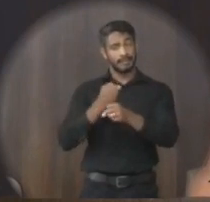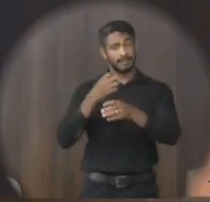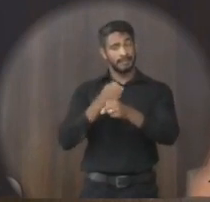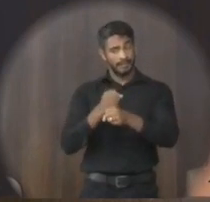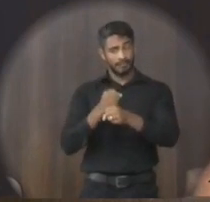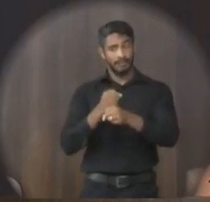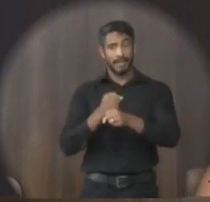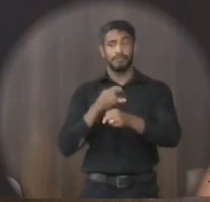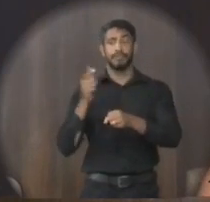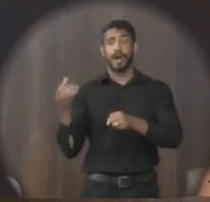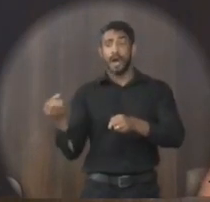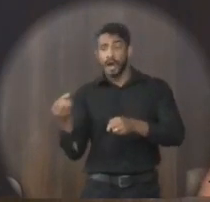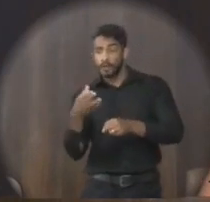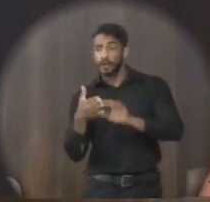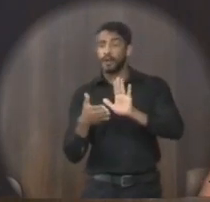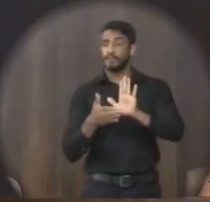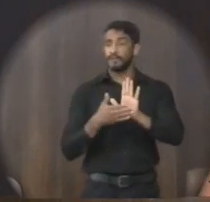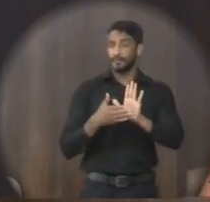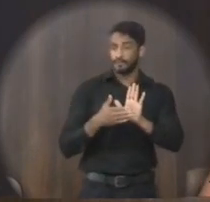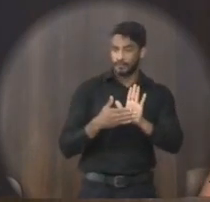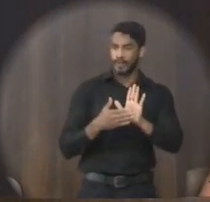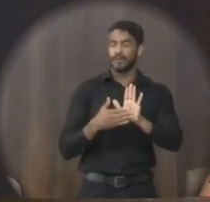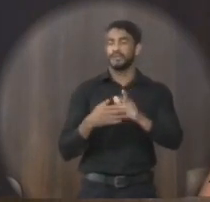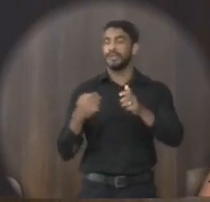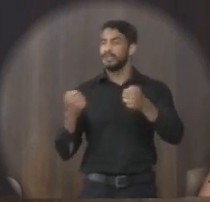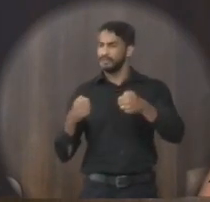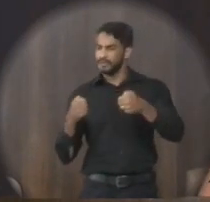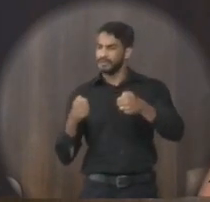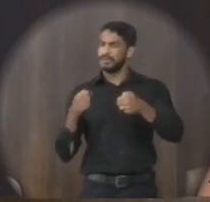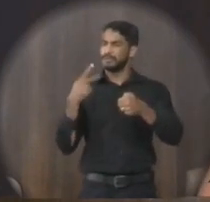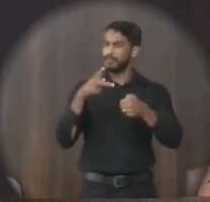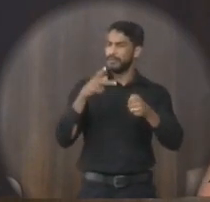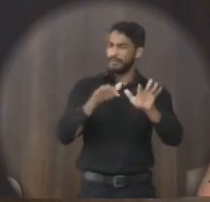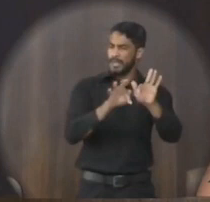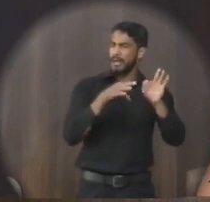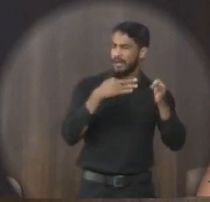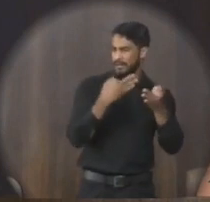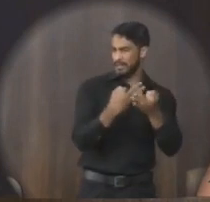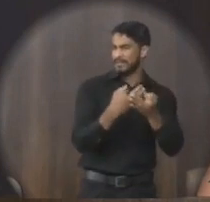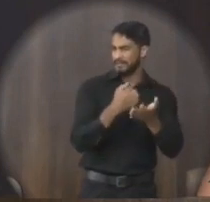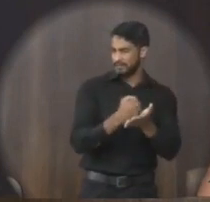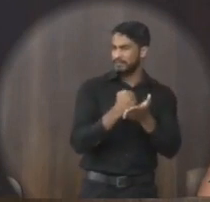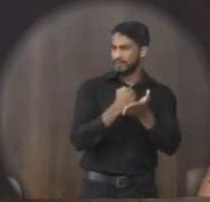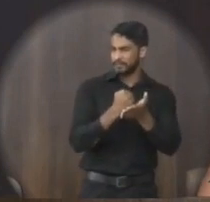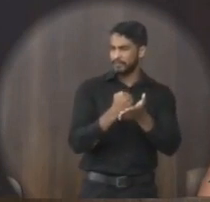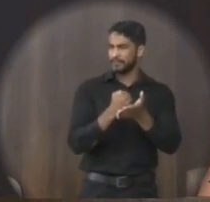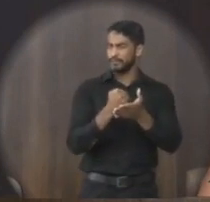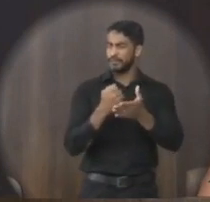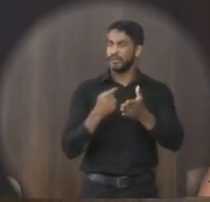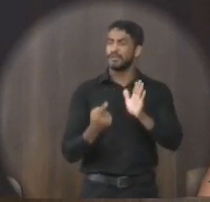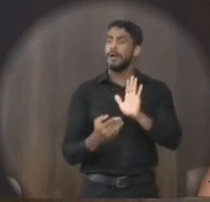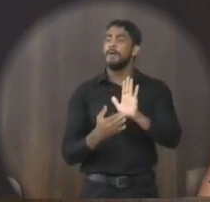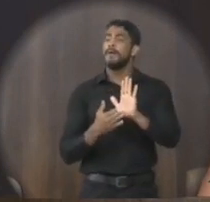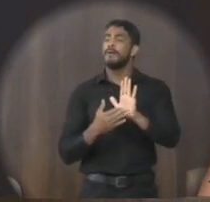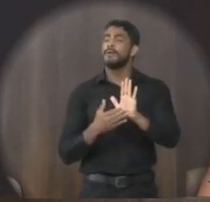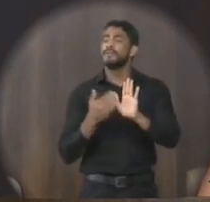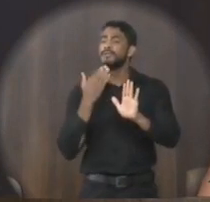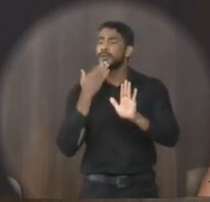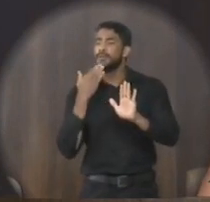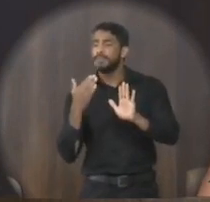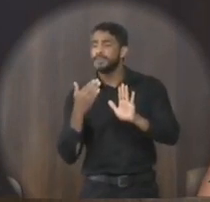proposta, devido à necessidade e à condição dessas famílias, fizemos a nossa contraproposta pedindo